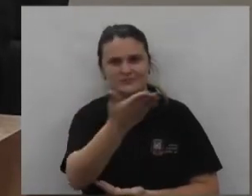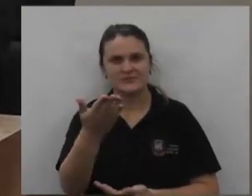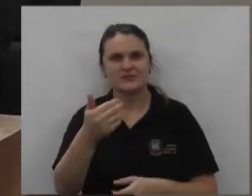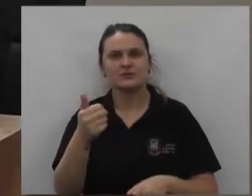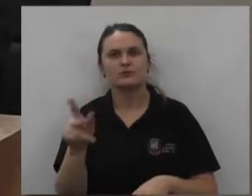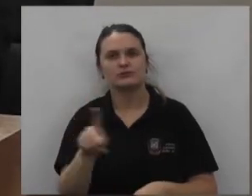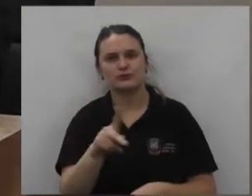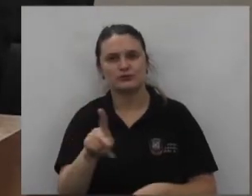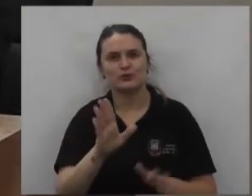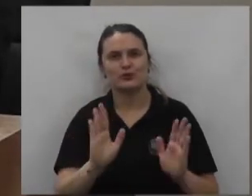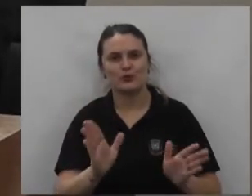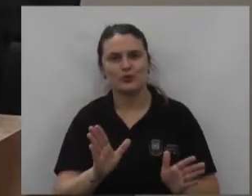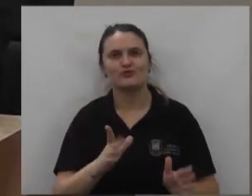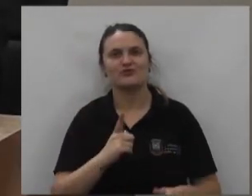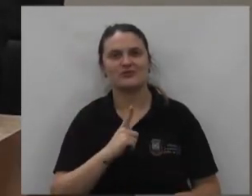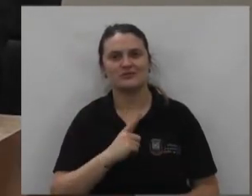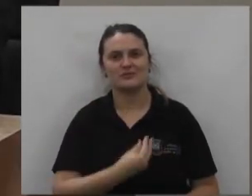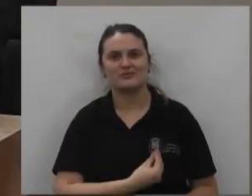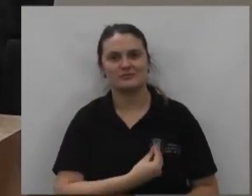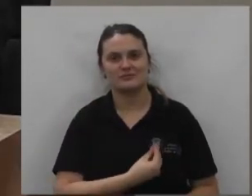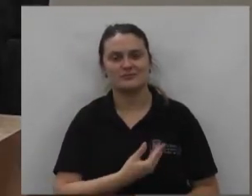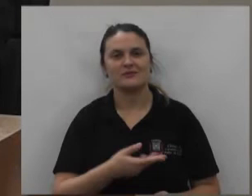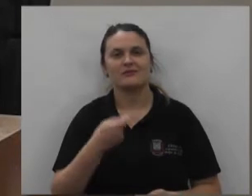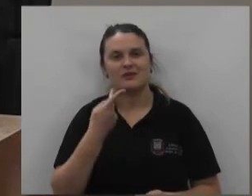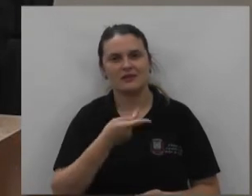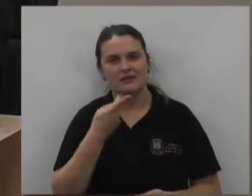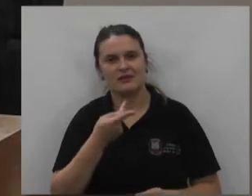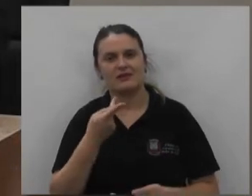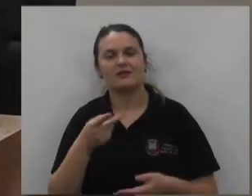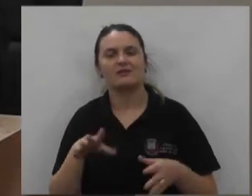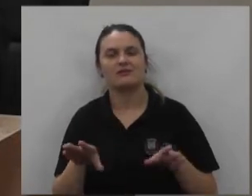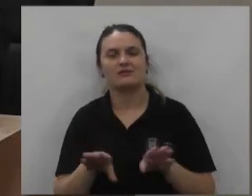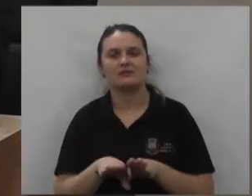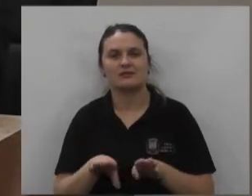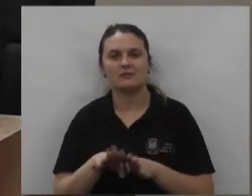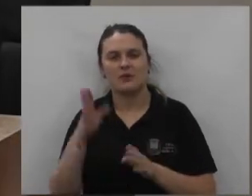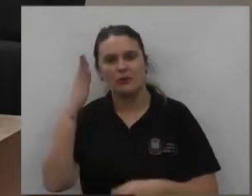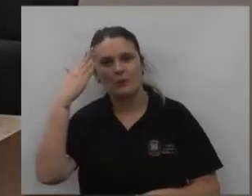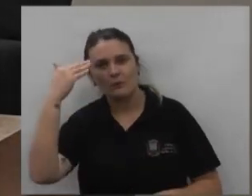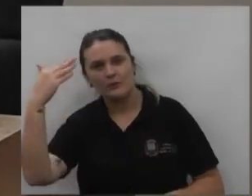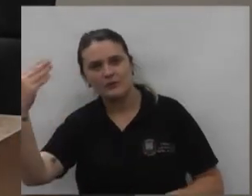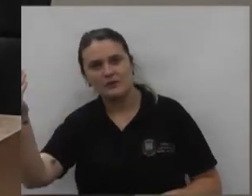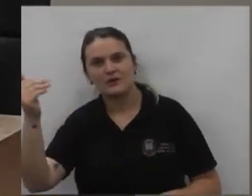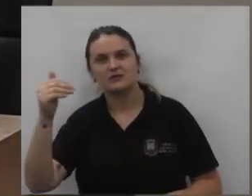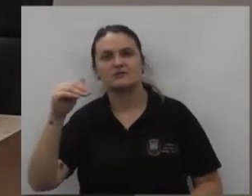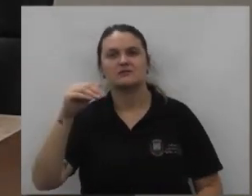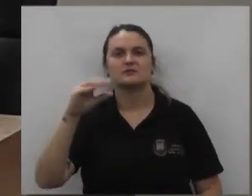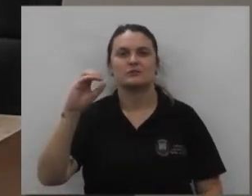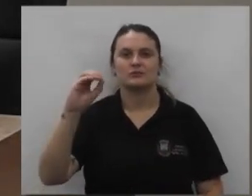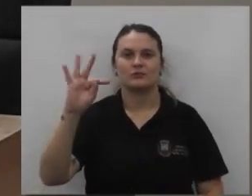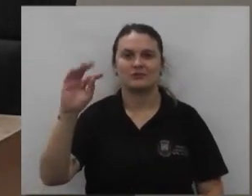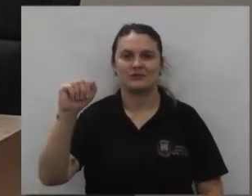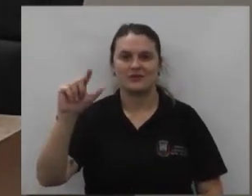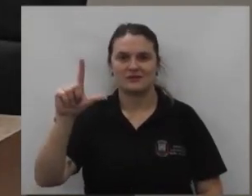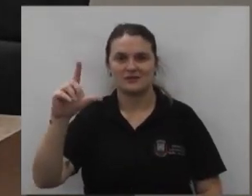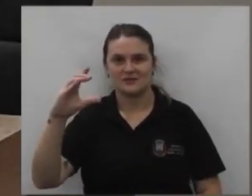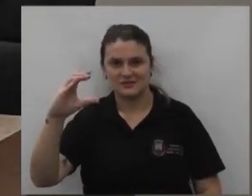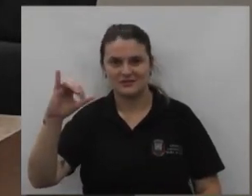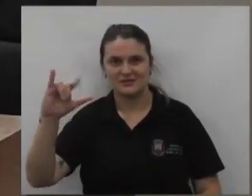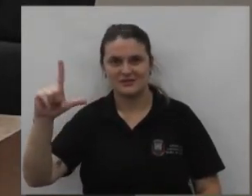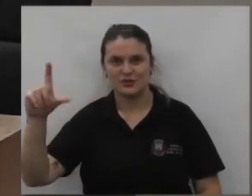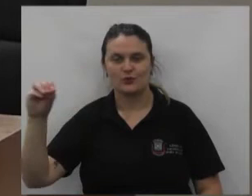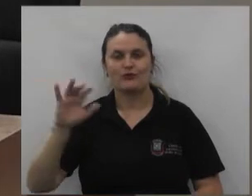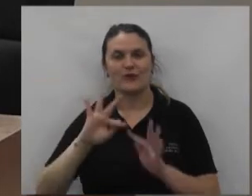todos os profissionais da educação que se encontram aqui e falar também dessa homenagem ao seu otacírio família